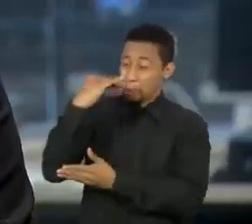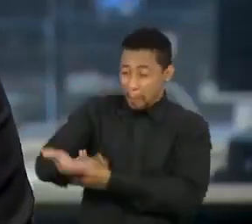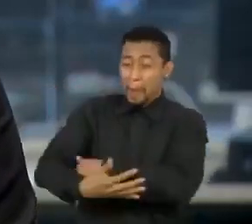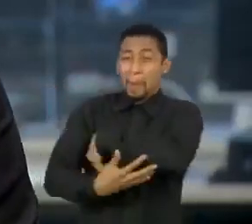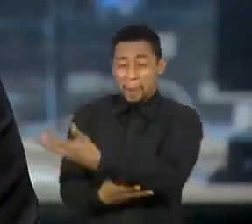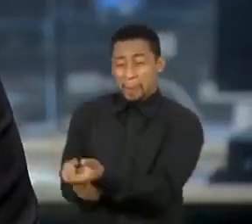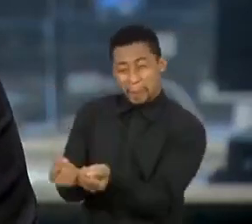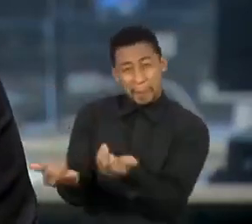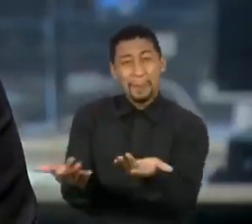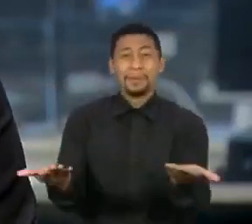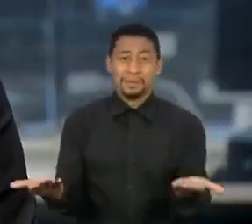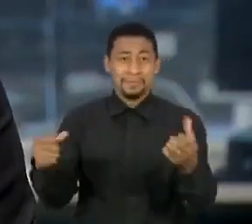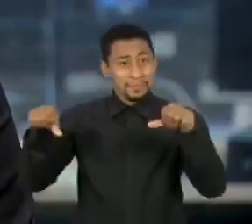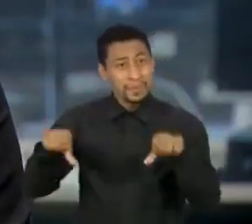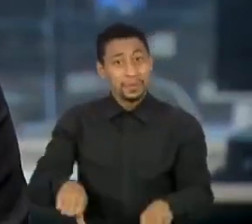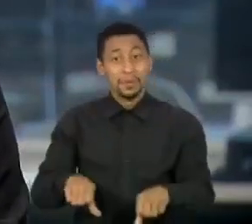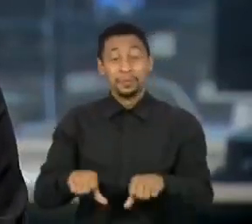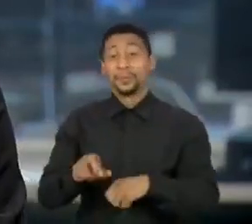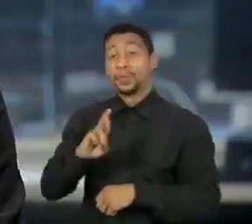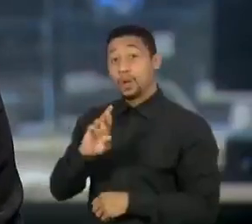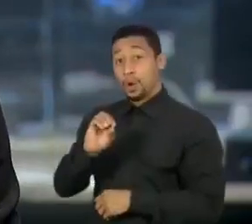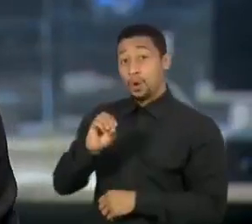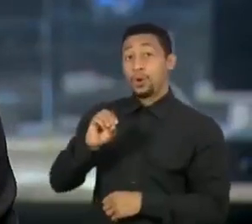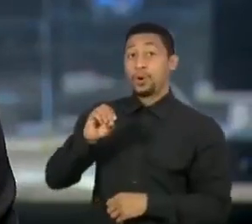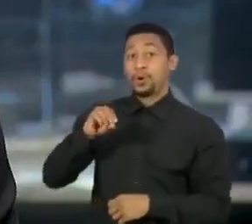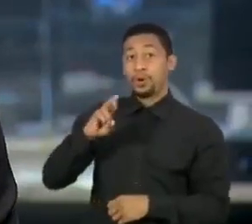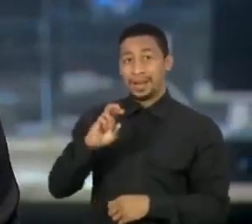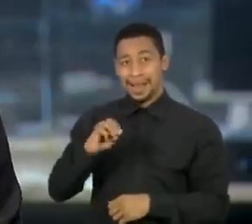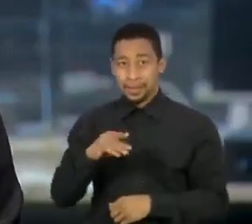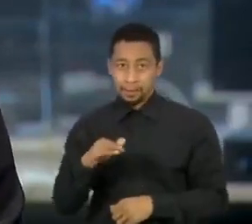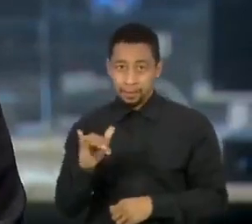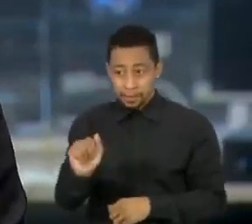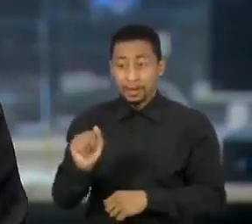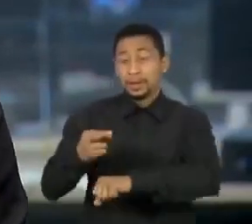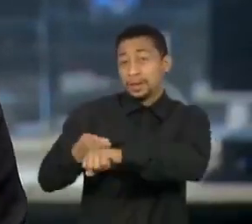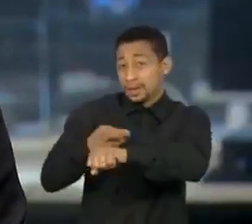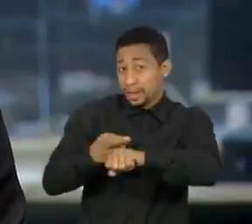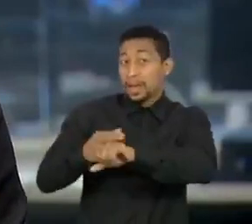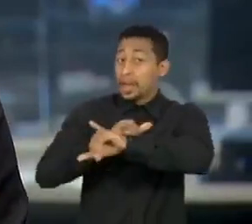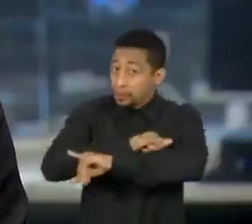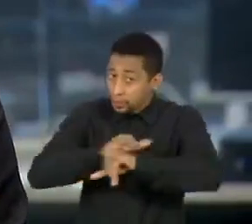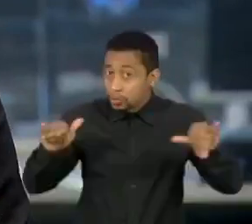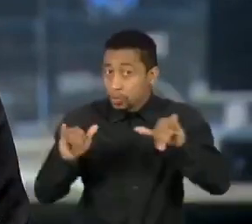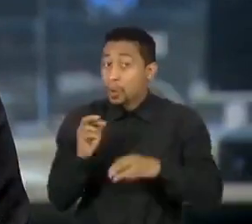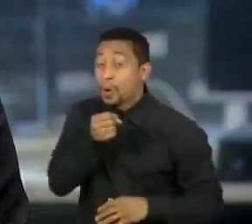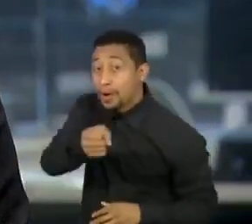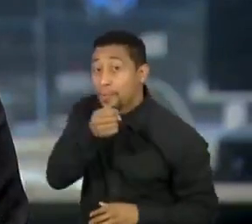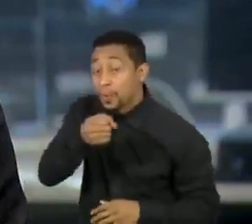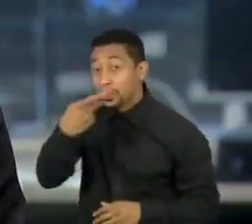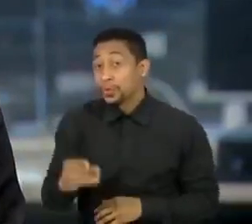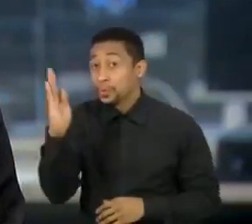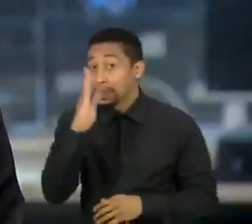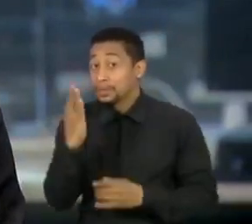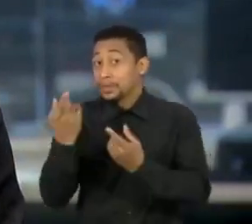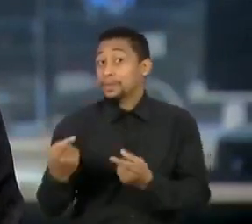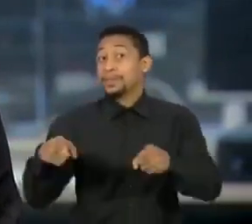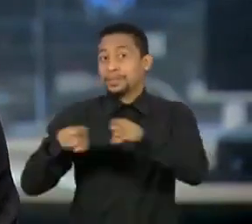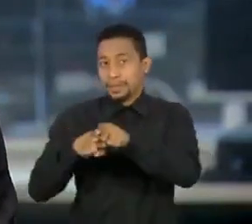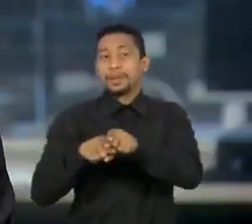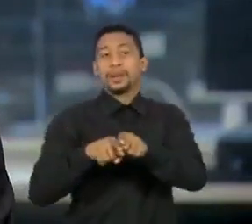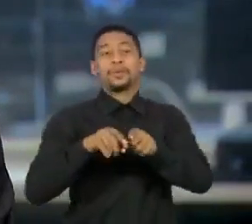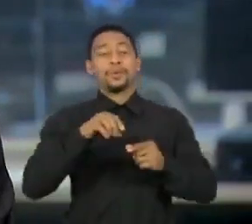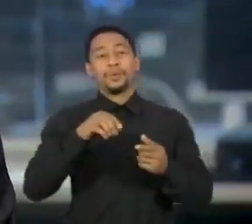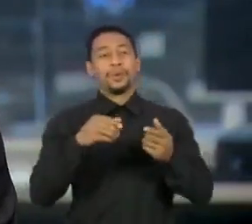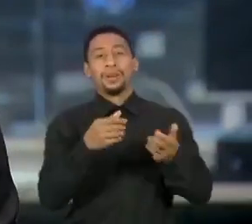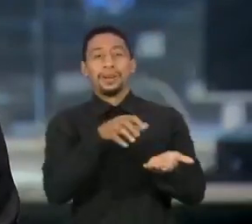A justiça de Roraima censurou uma reportagem do site Repórter Brasil em parceria com a agência Amazônia